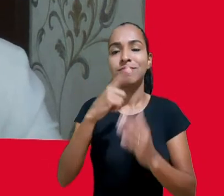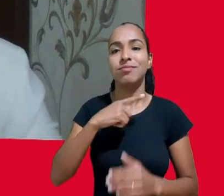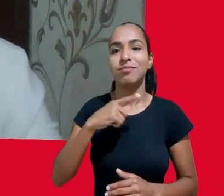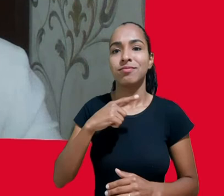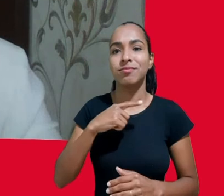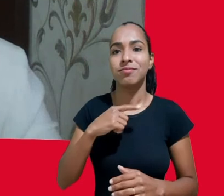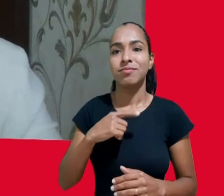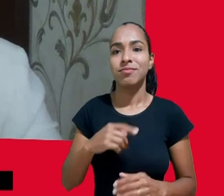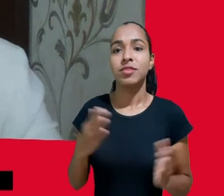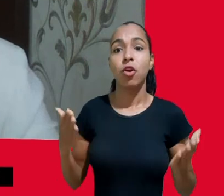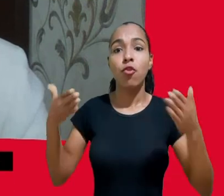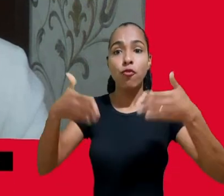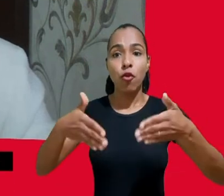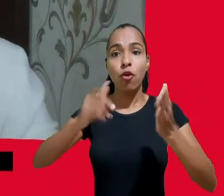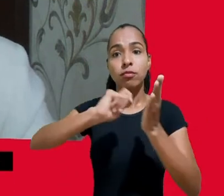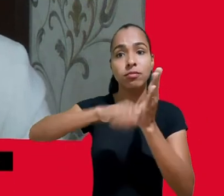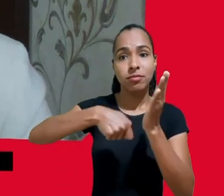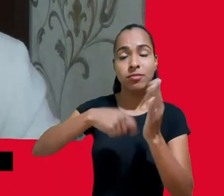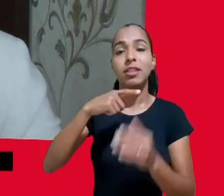completa deste vídeo também